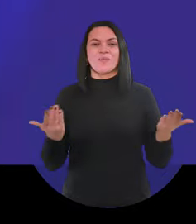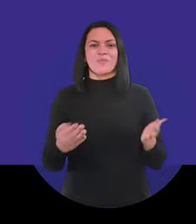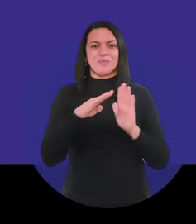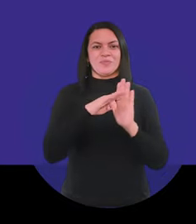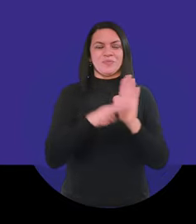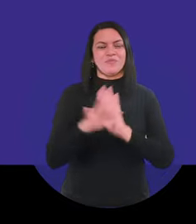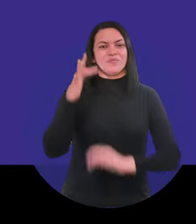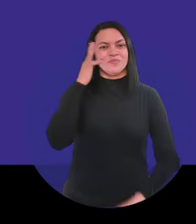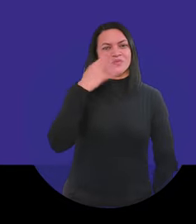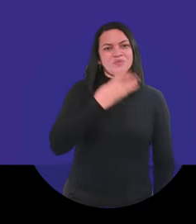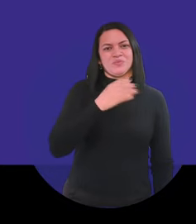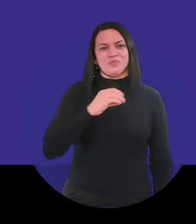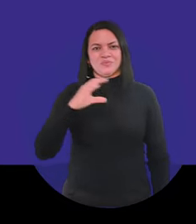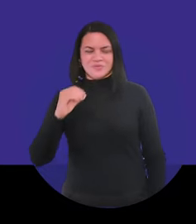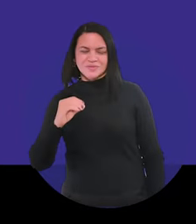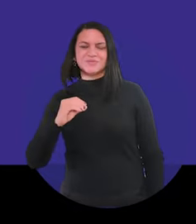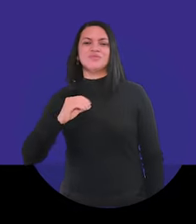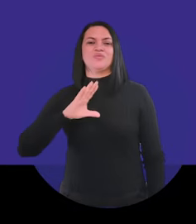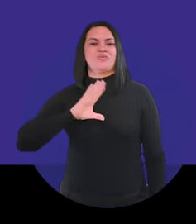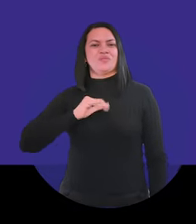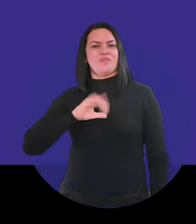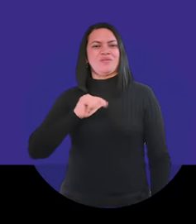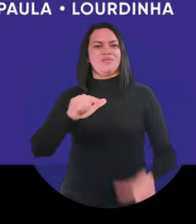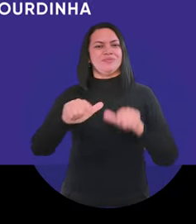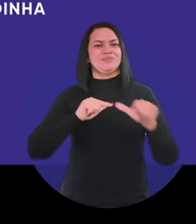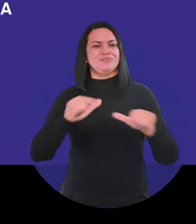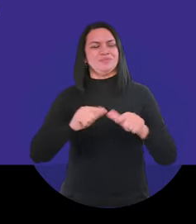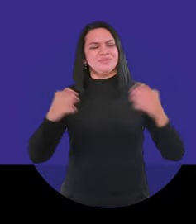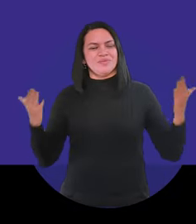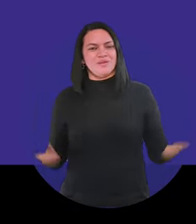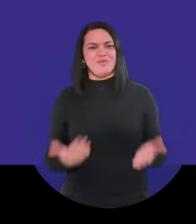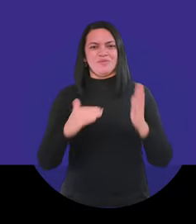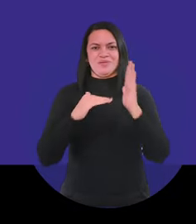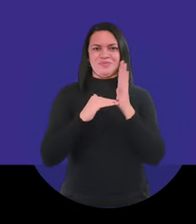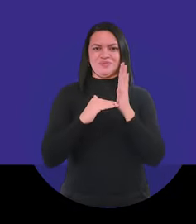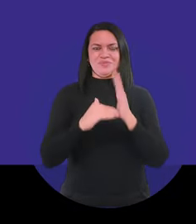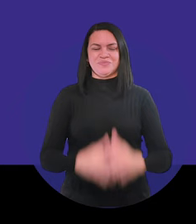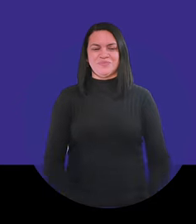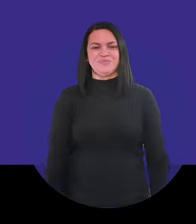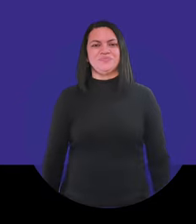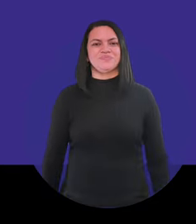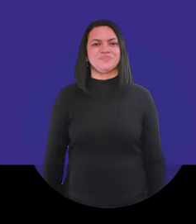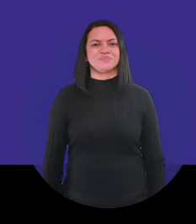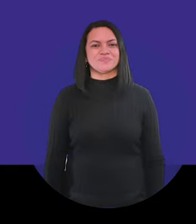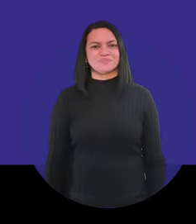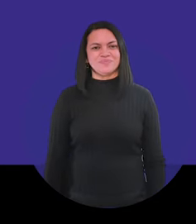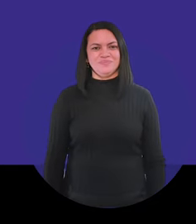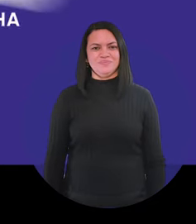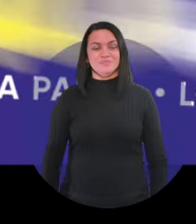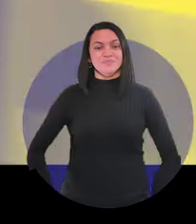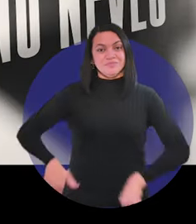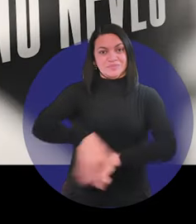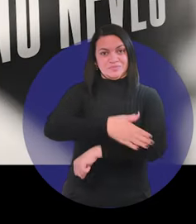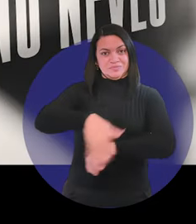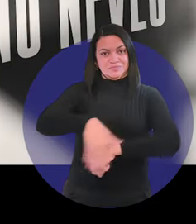Começa agora o programa Flávio Dino 400, coragem e trabalho agora no Senado.